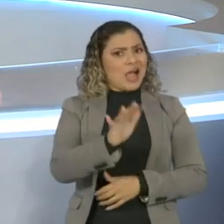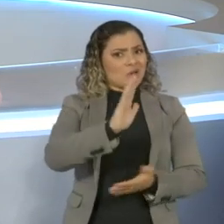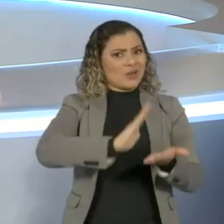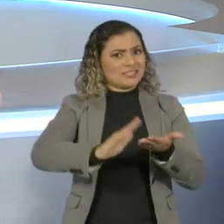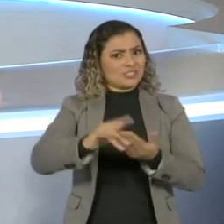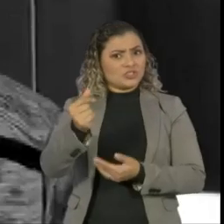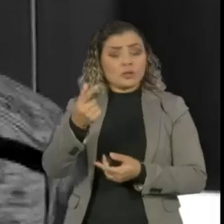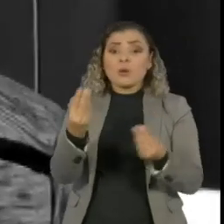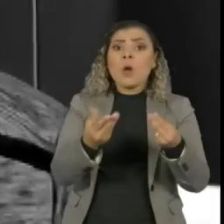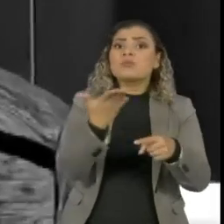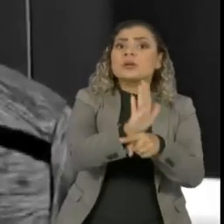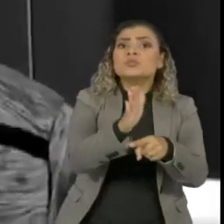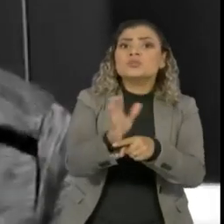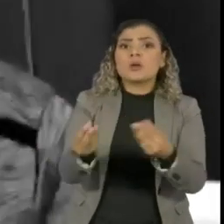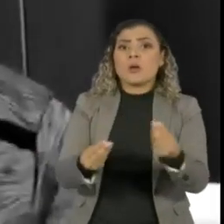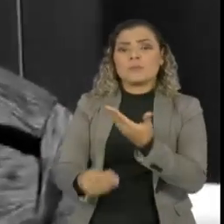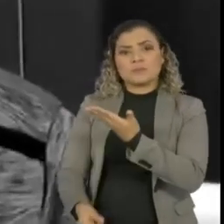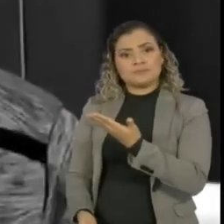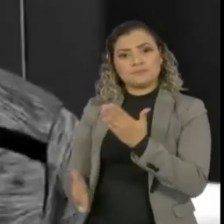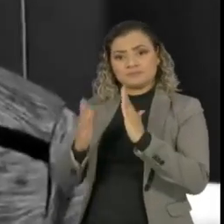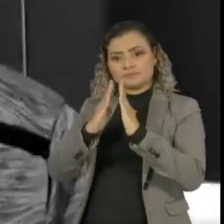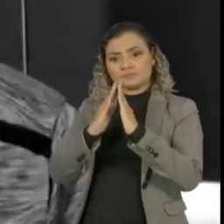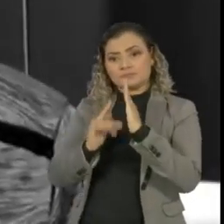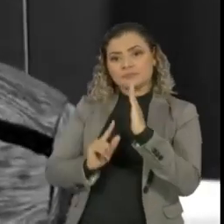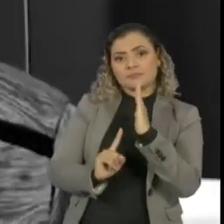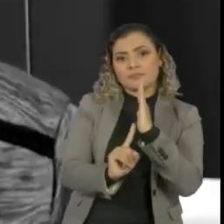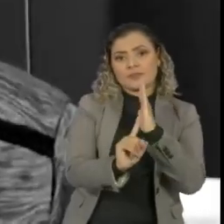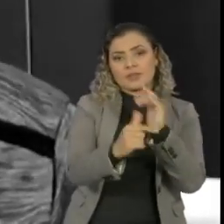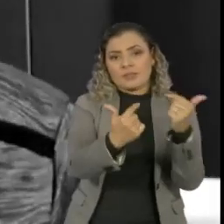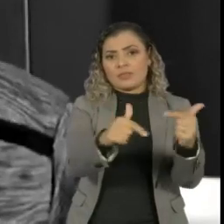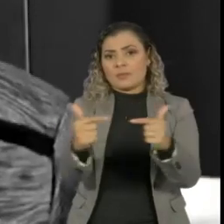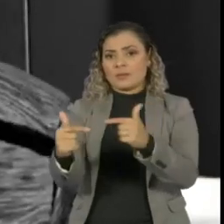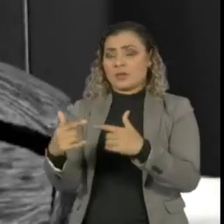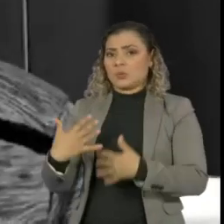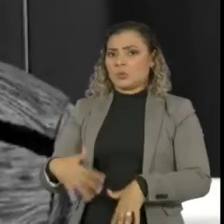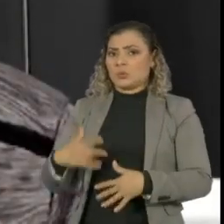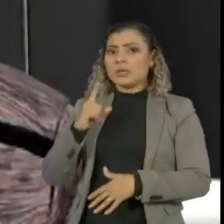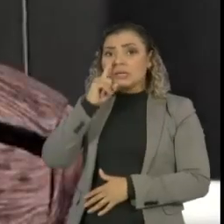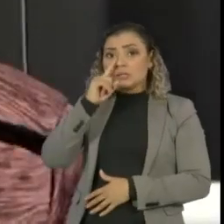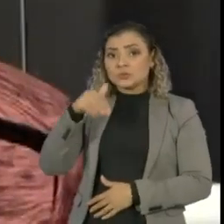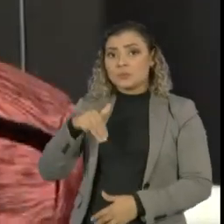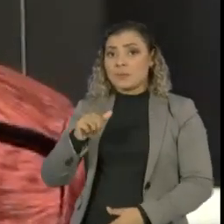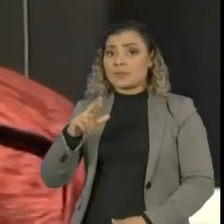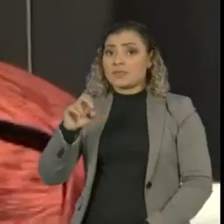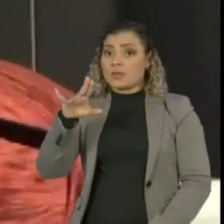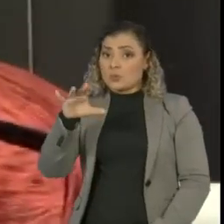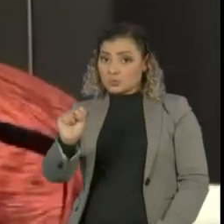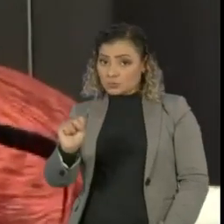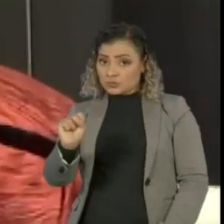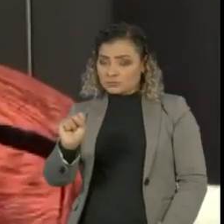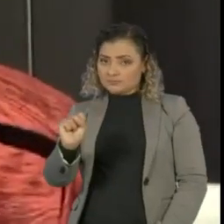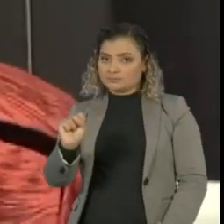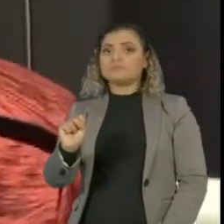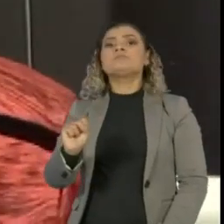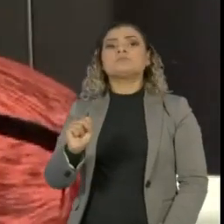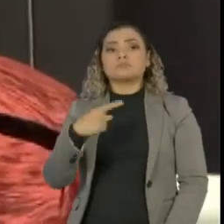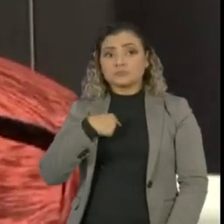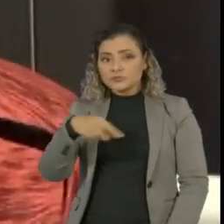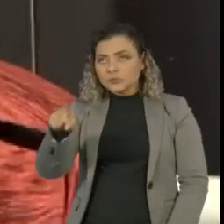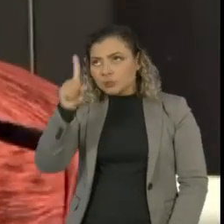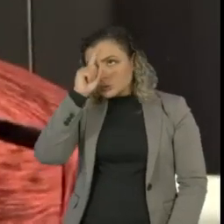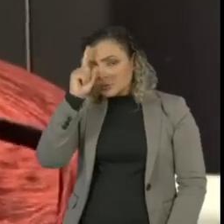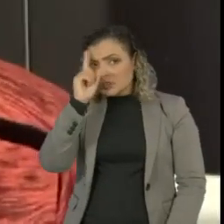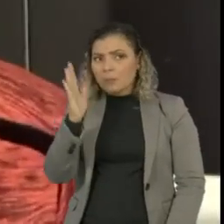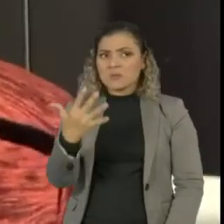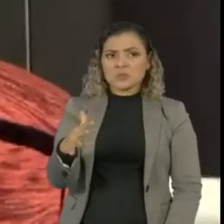Veja como ajudar. Sair de casa para trabalhar já era um risco para Matheus. Para ir para o hospital eu demorava